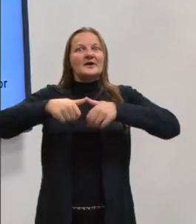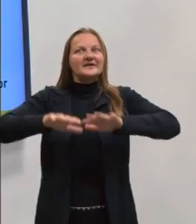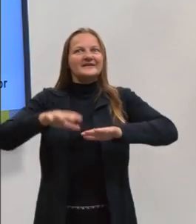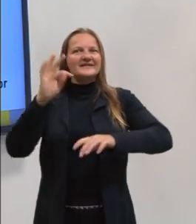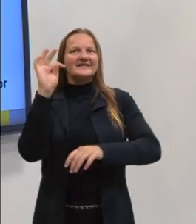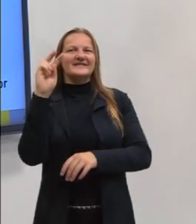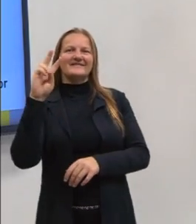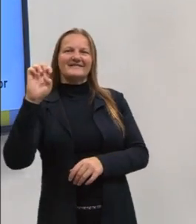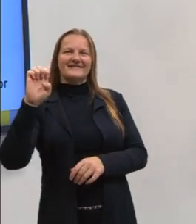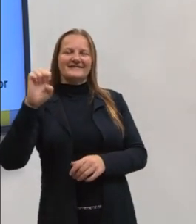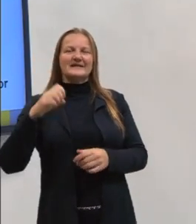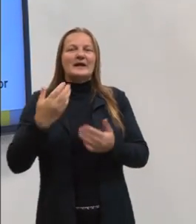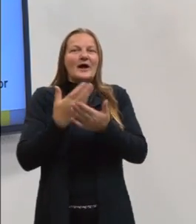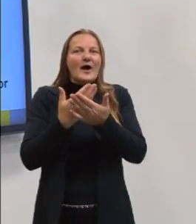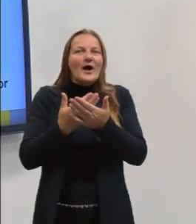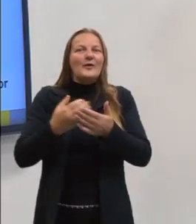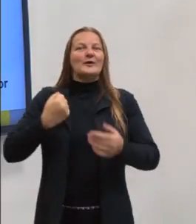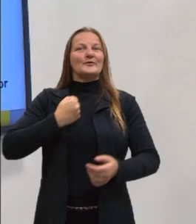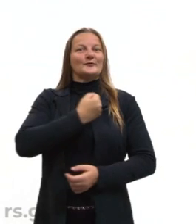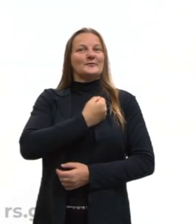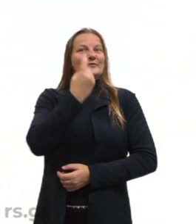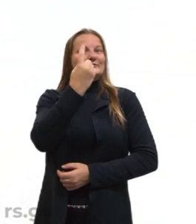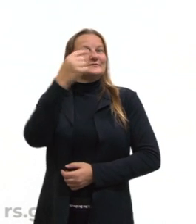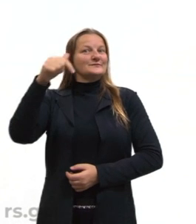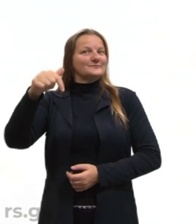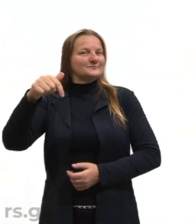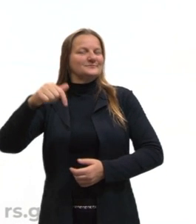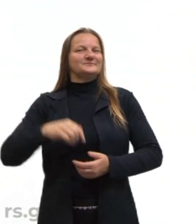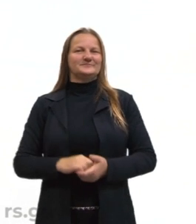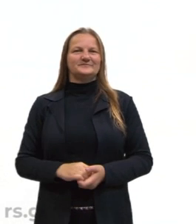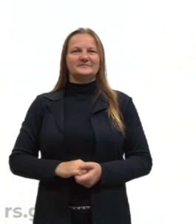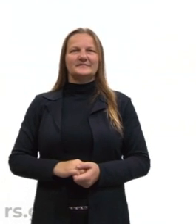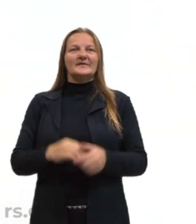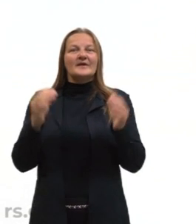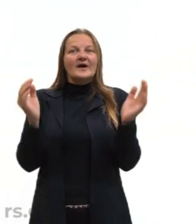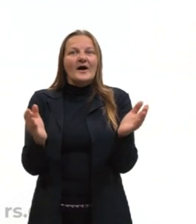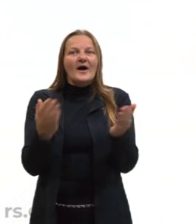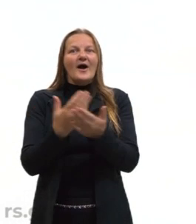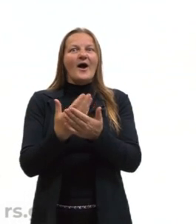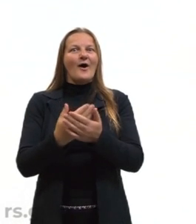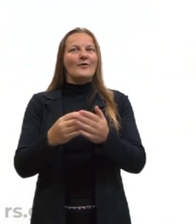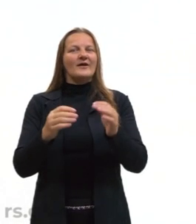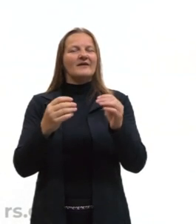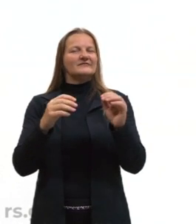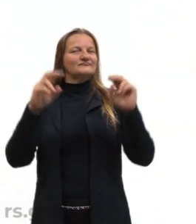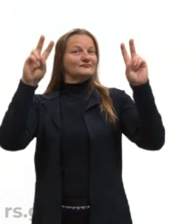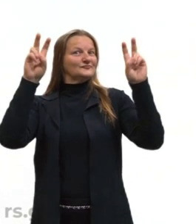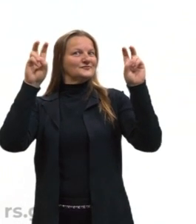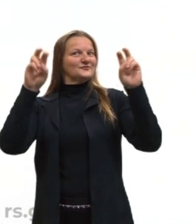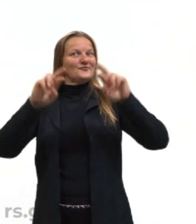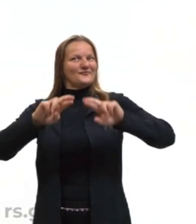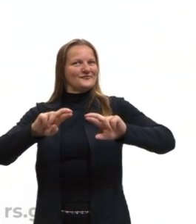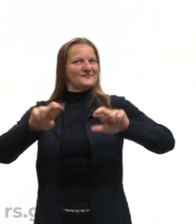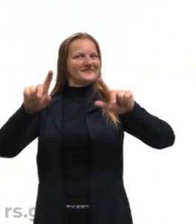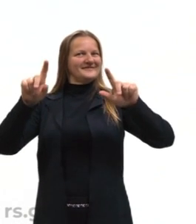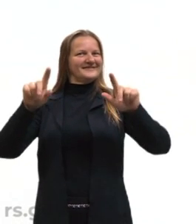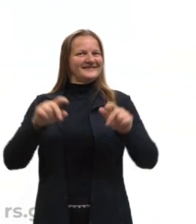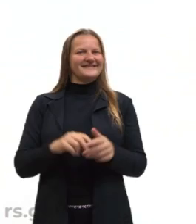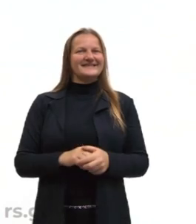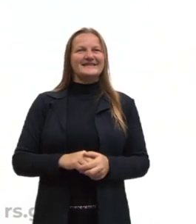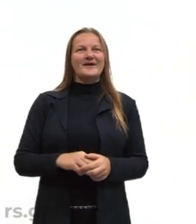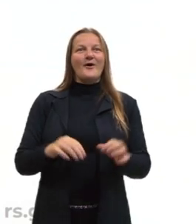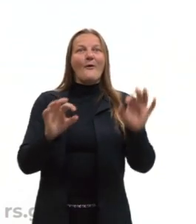TVE para a nossa aula de número 17. Essa aula tem um nome um pouquinho diferente. É